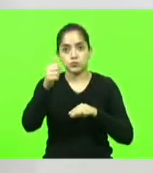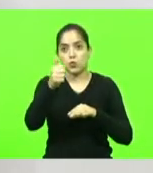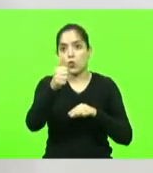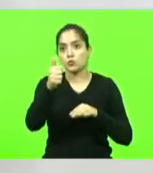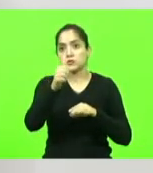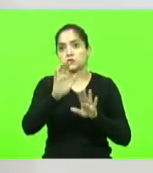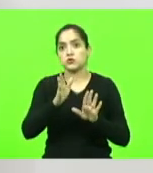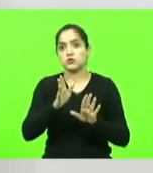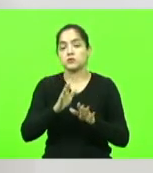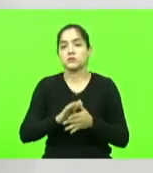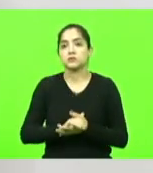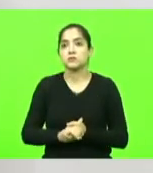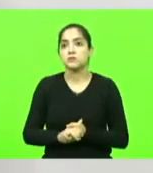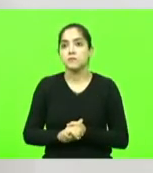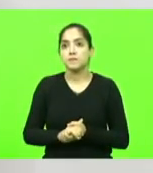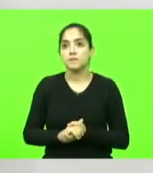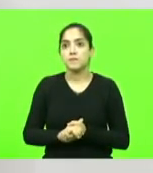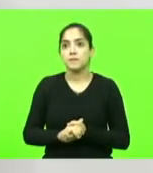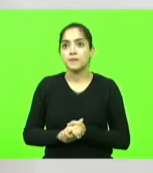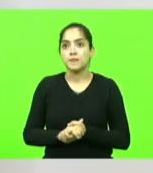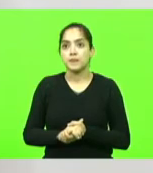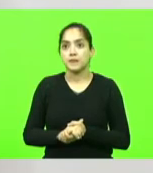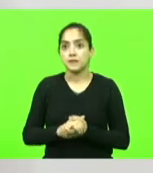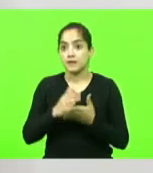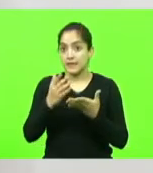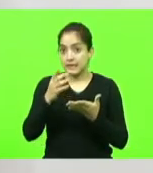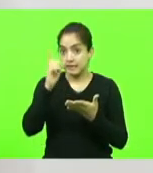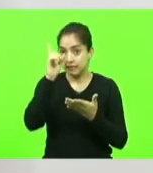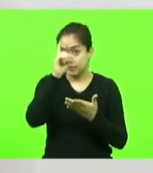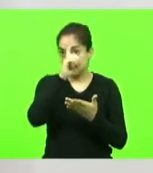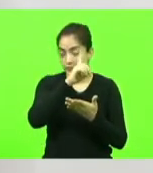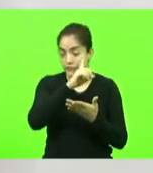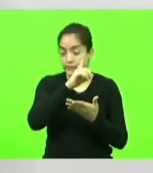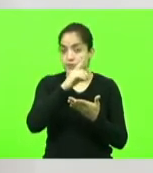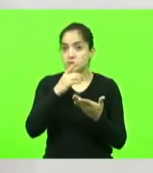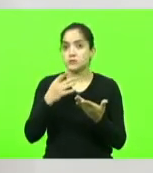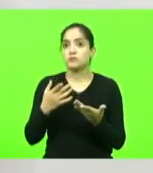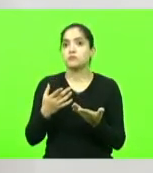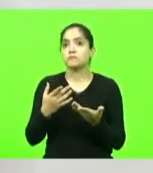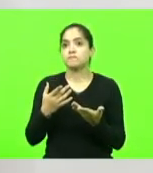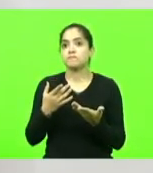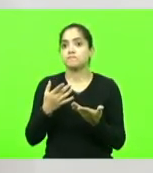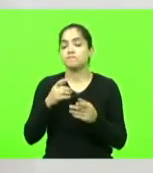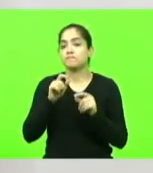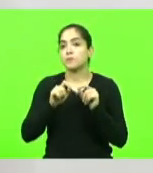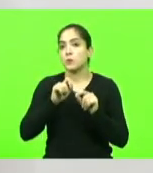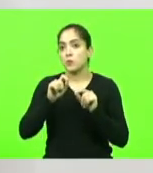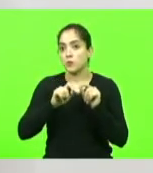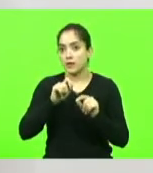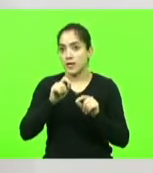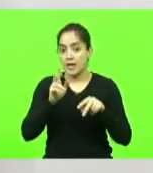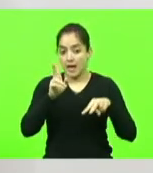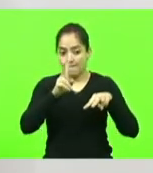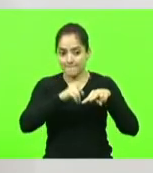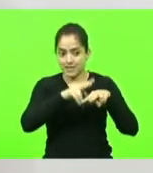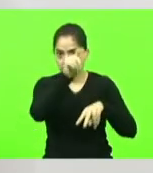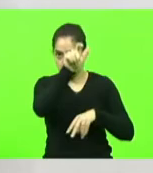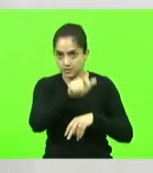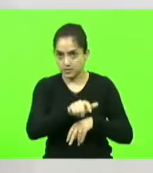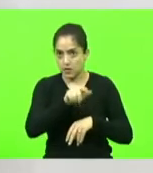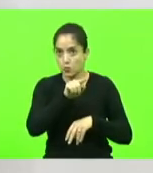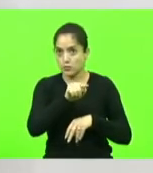E o que achar difícil é que a prisão de Roberto Jefferson